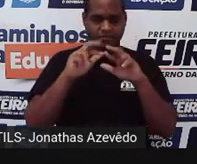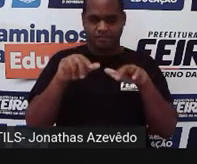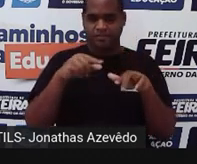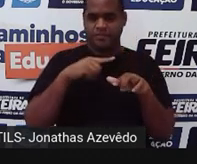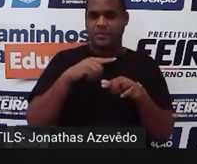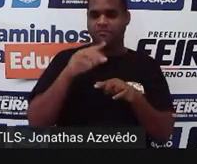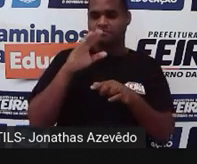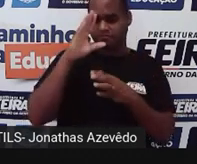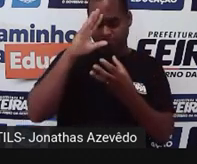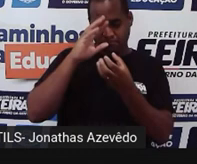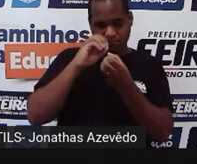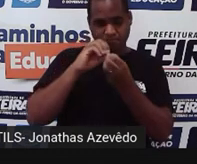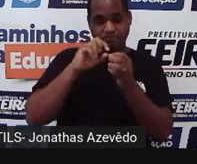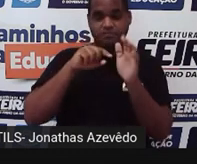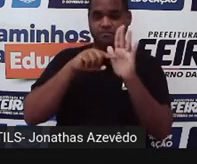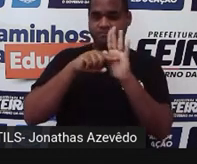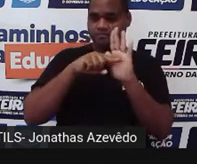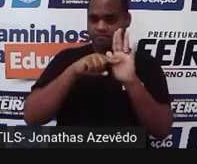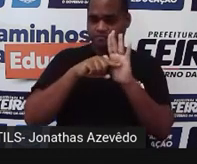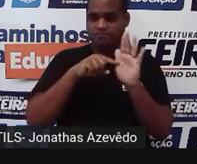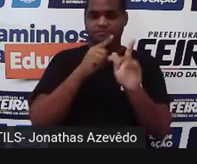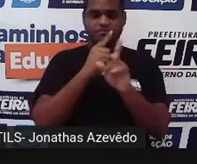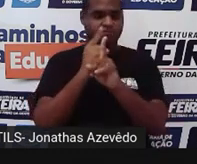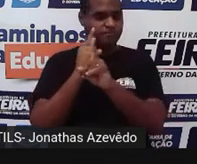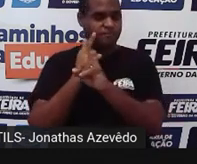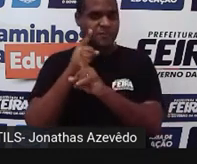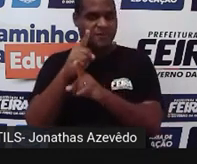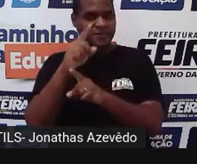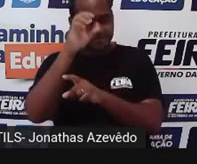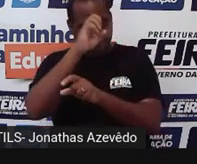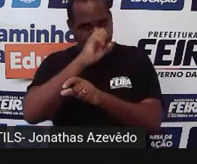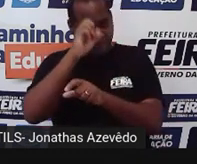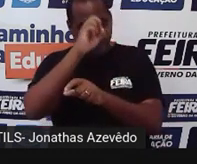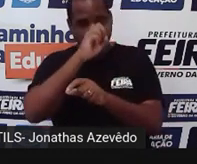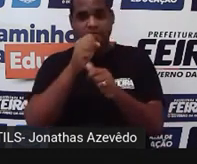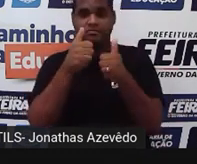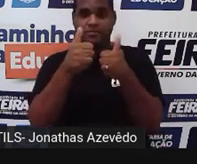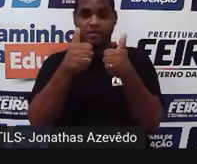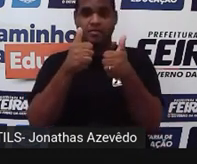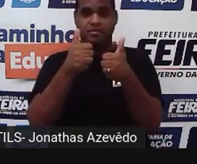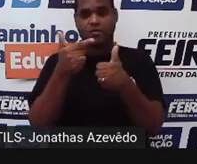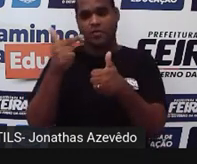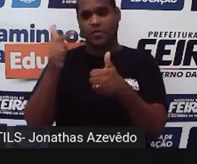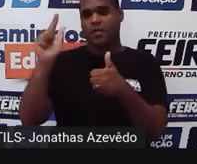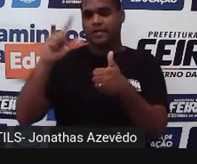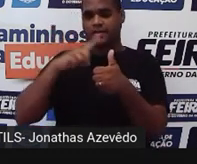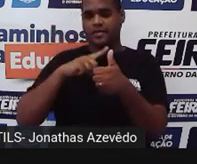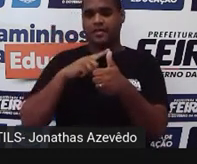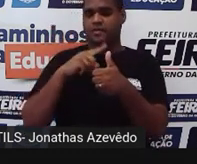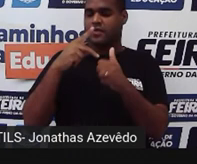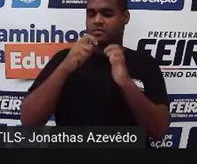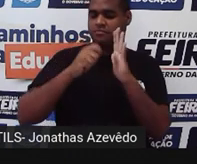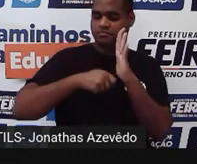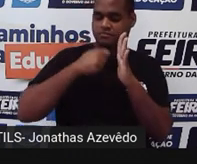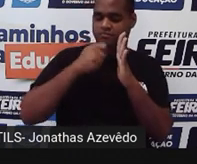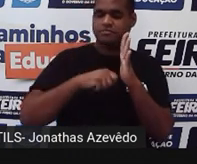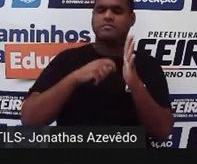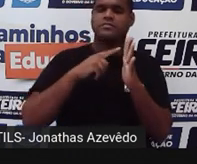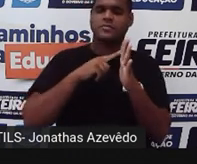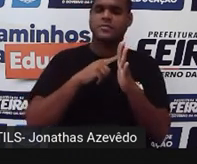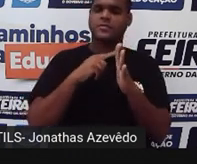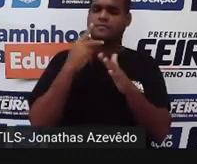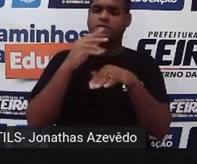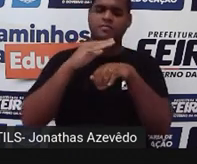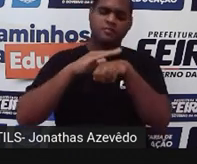avalie como você aprendeu. E a outra coisa é, depois desse áudio gravado, você